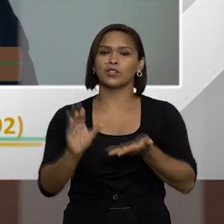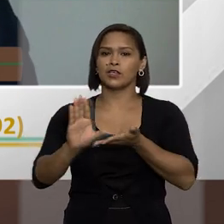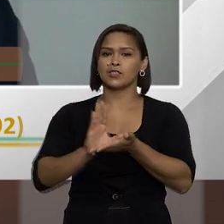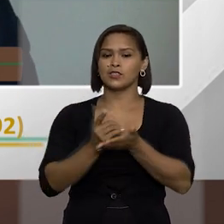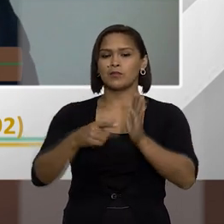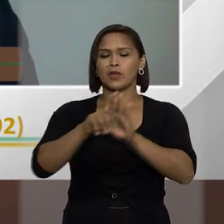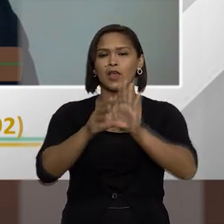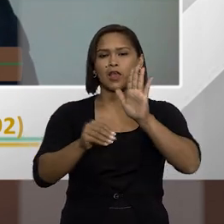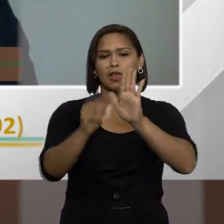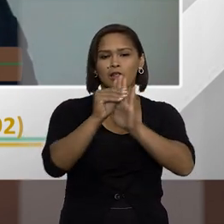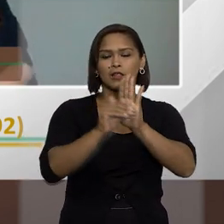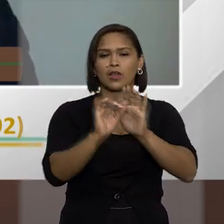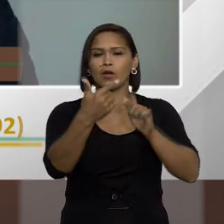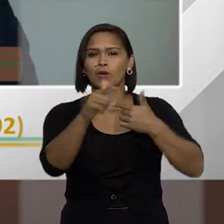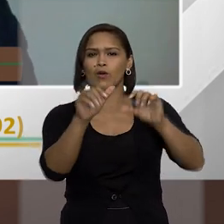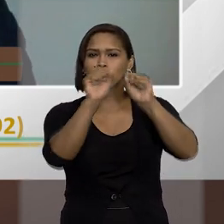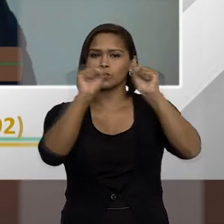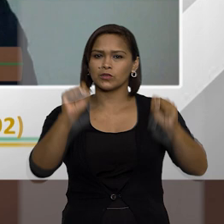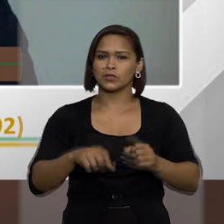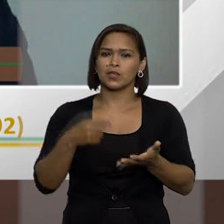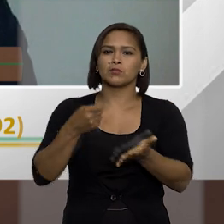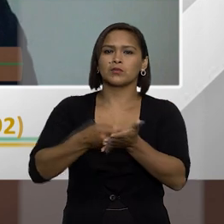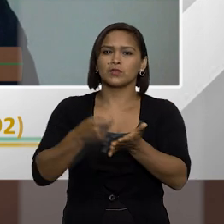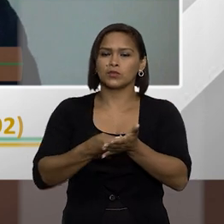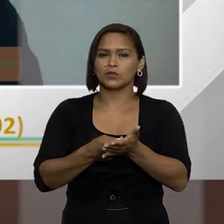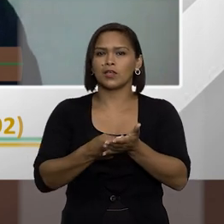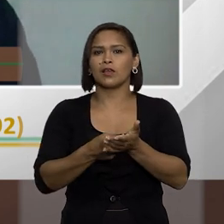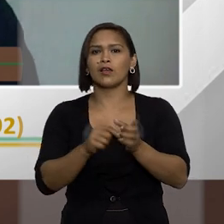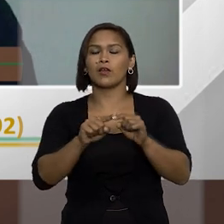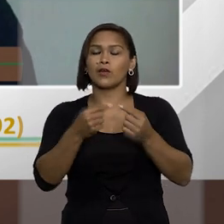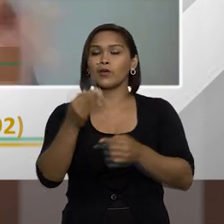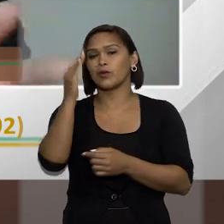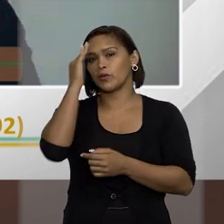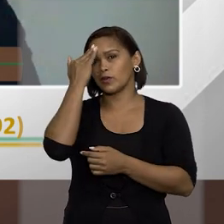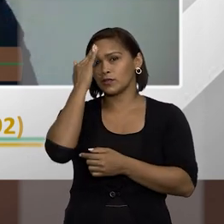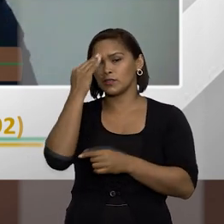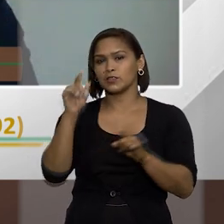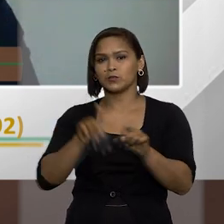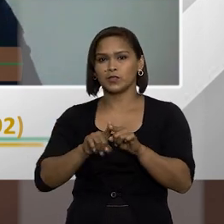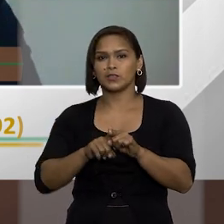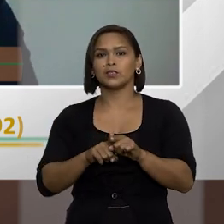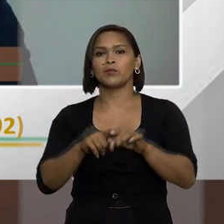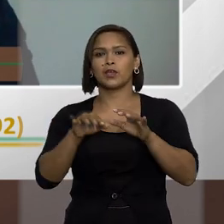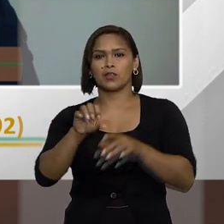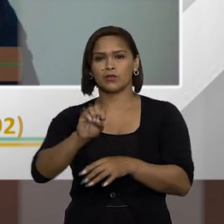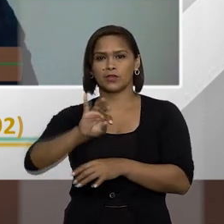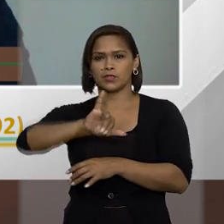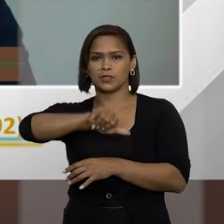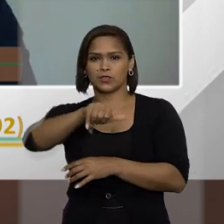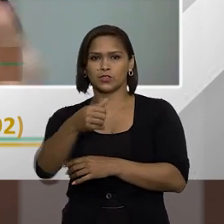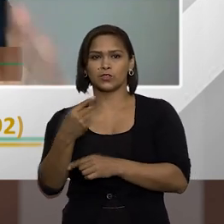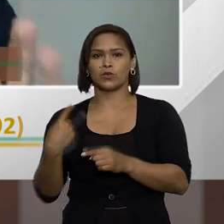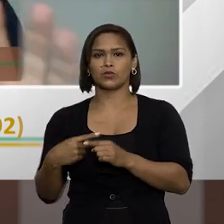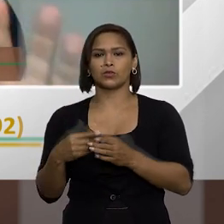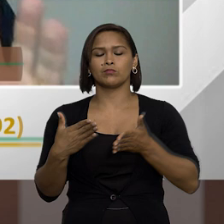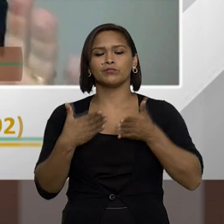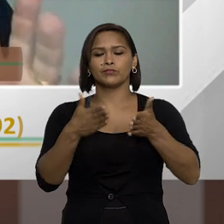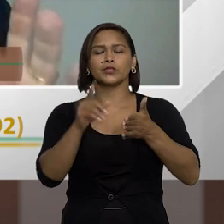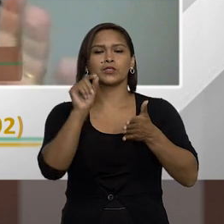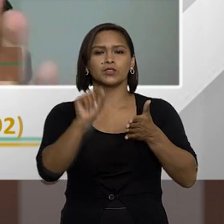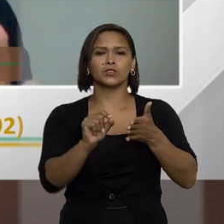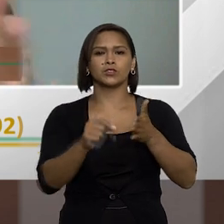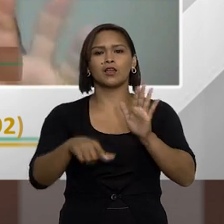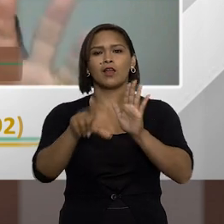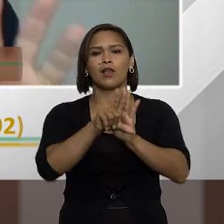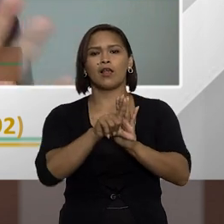receberiam sanções de outros sistemas de persecução, e o entendimento inclusive do Superior Tribunal de Justiça é no sentido